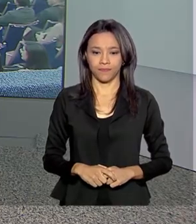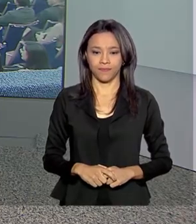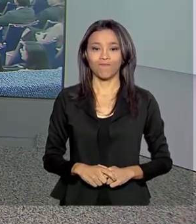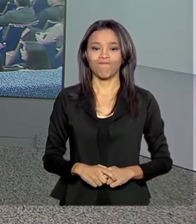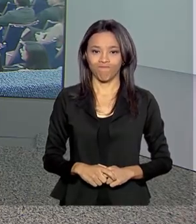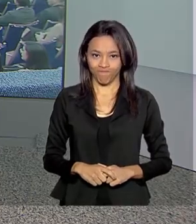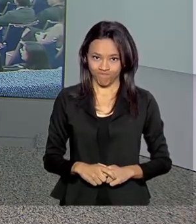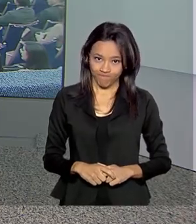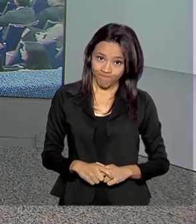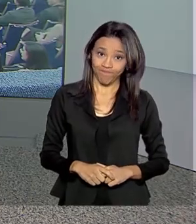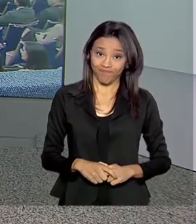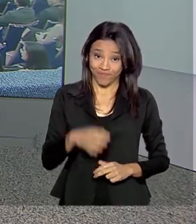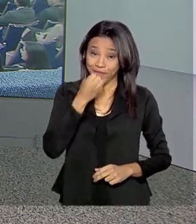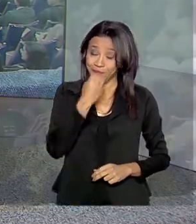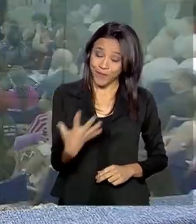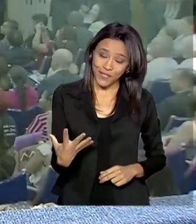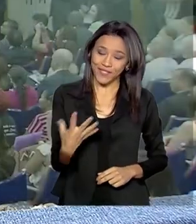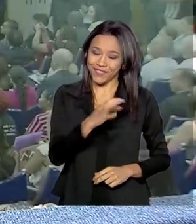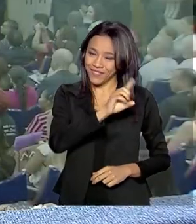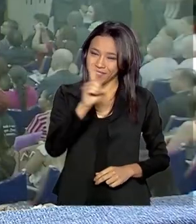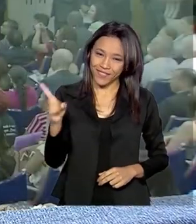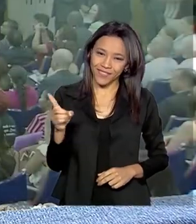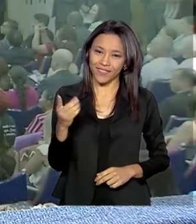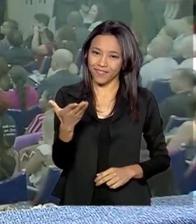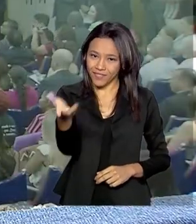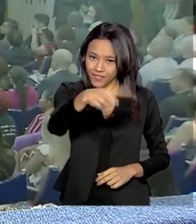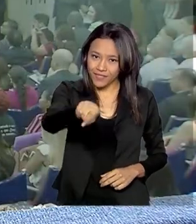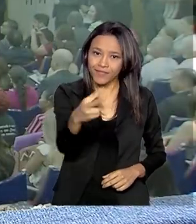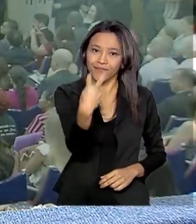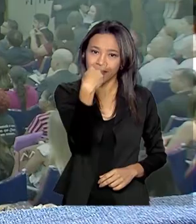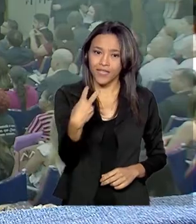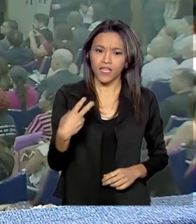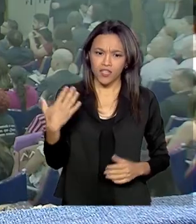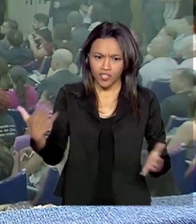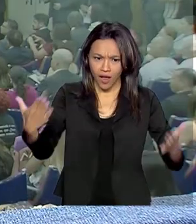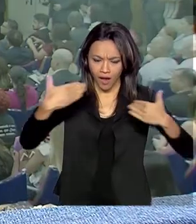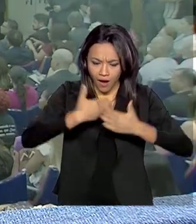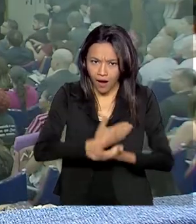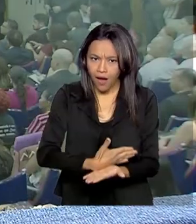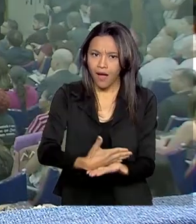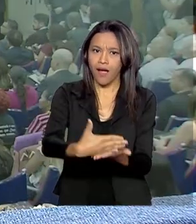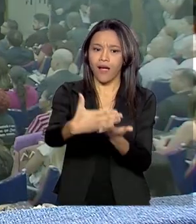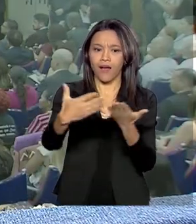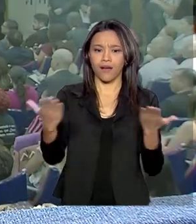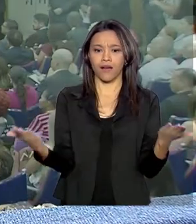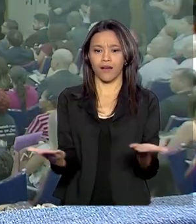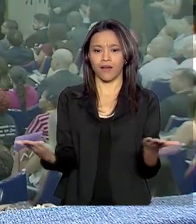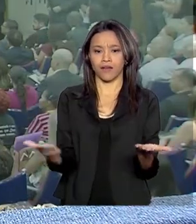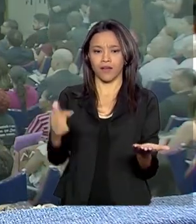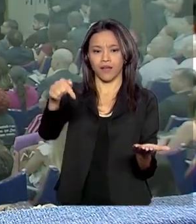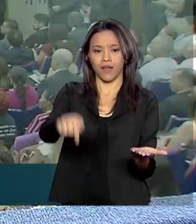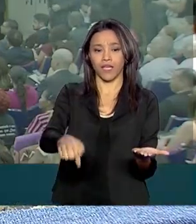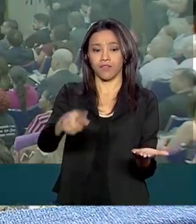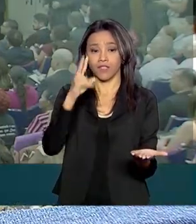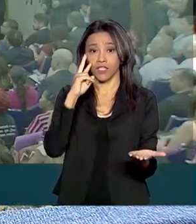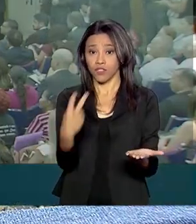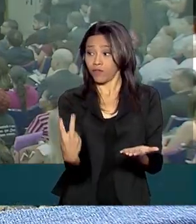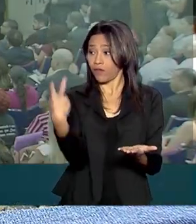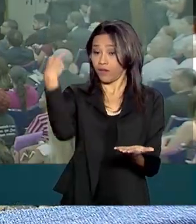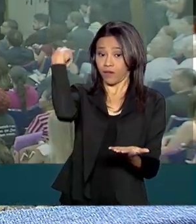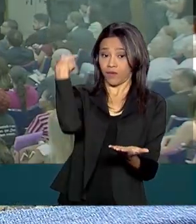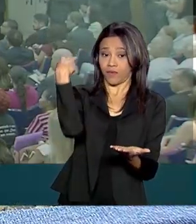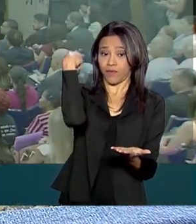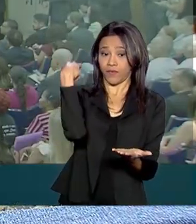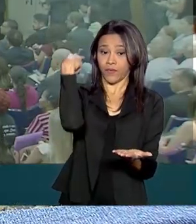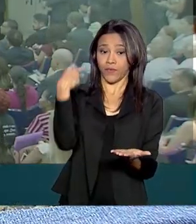Bom dia pra você, Mara. Bom dia pra você que acompanha a TV Brasil. A cerimônia acaba de começar aqui no Ministério da Cidadania. Vocês podem ver aqui atrás de mim,